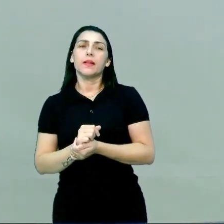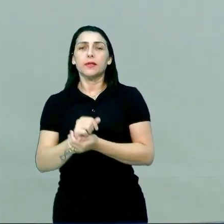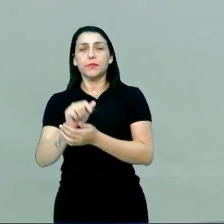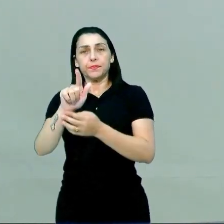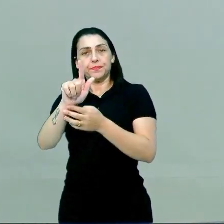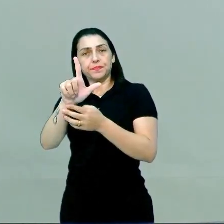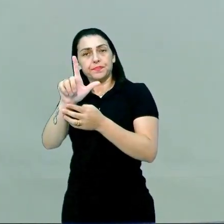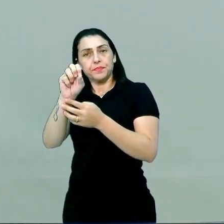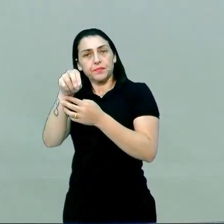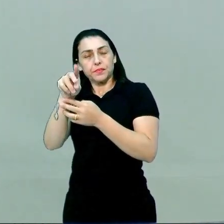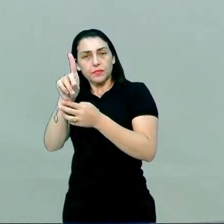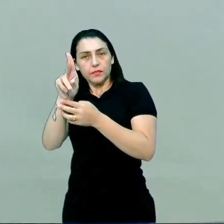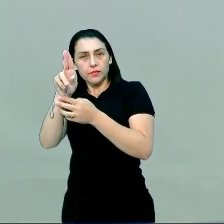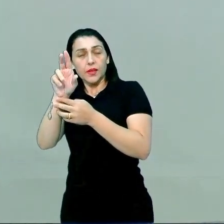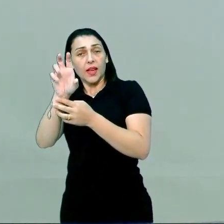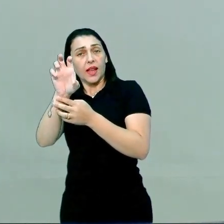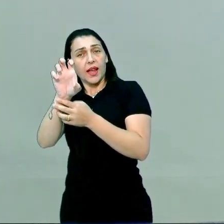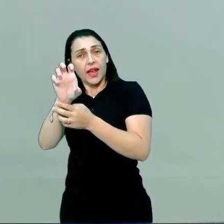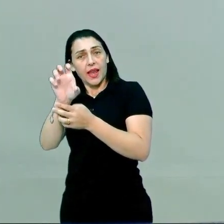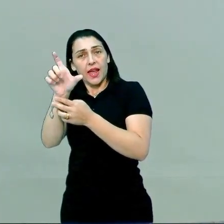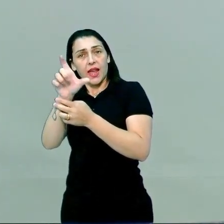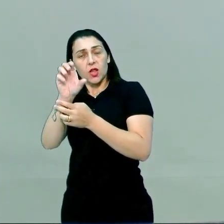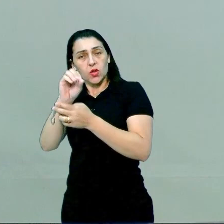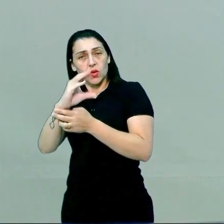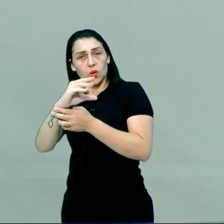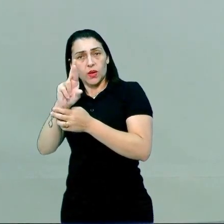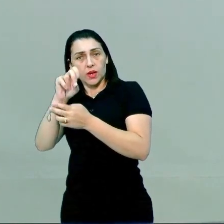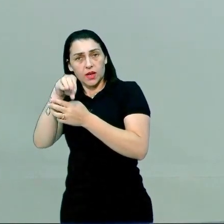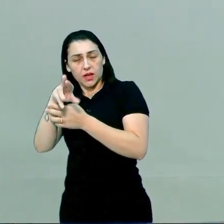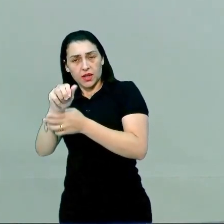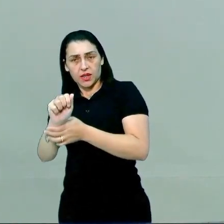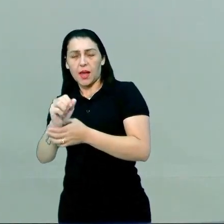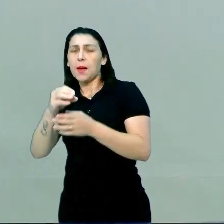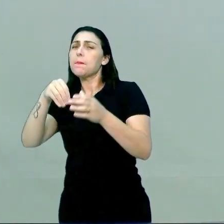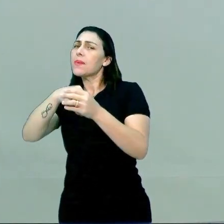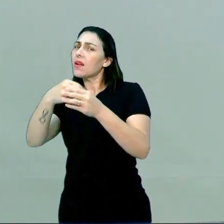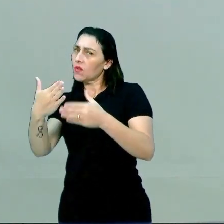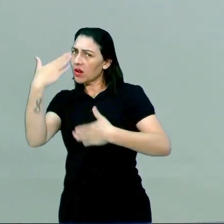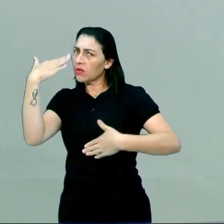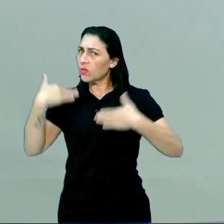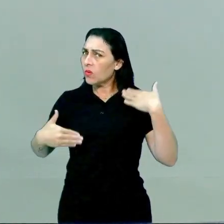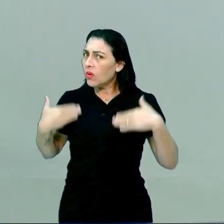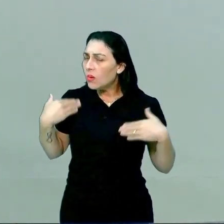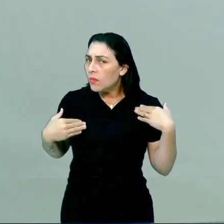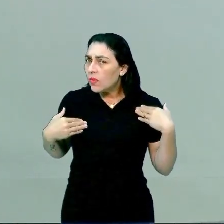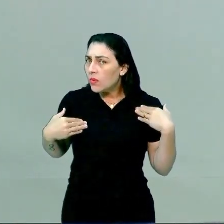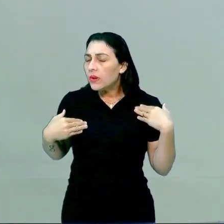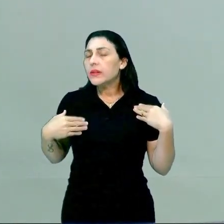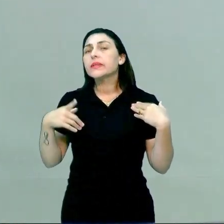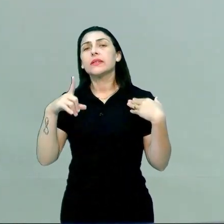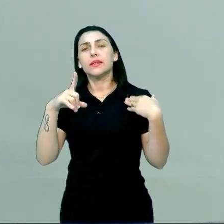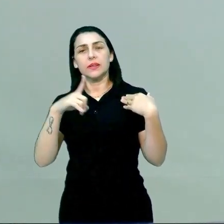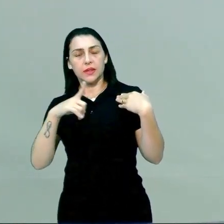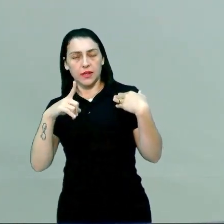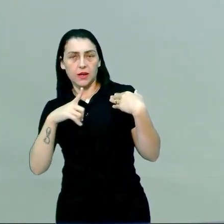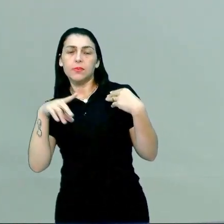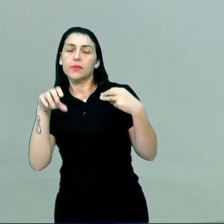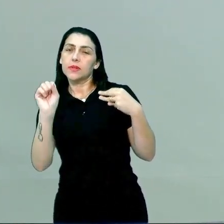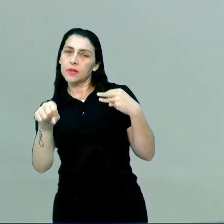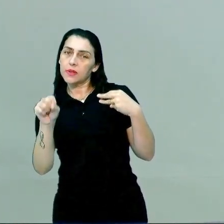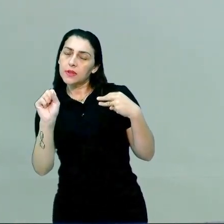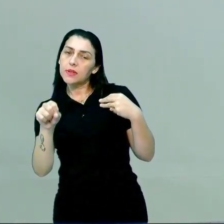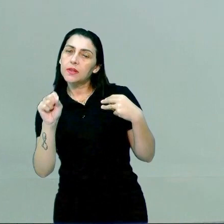glândulas exócrinas, né, que vai liberar para fora do sangue, é para fora do corpo? Temos glândulas, que vai